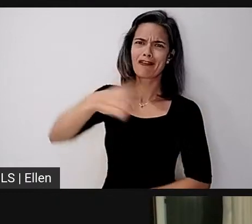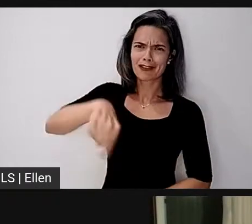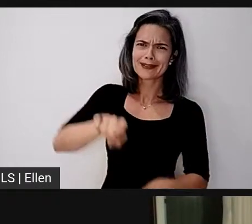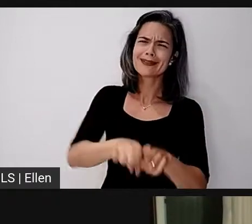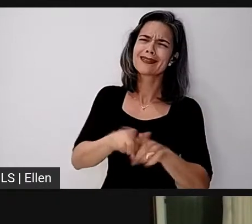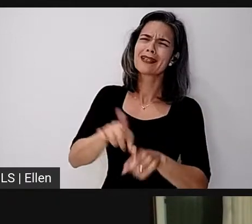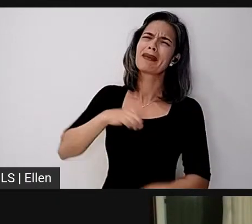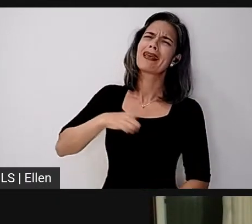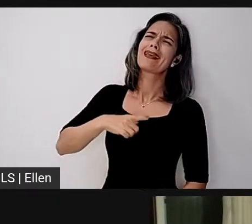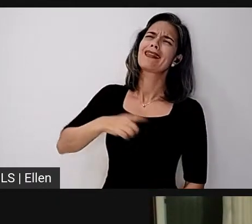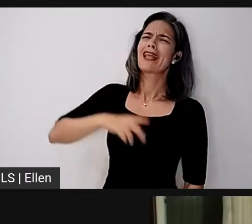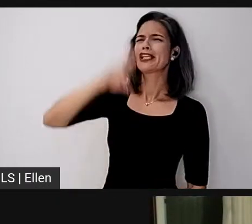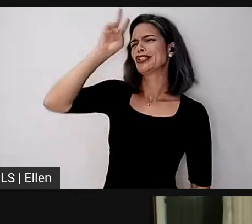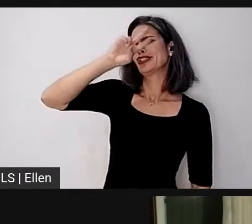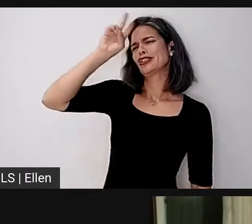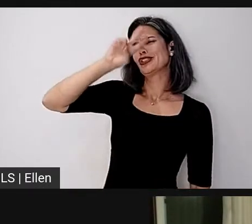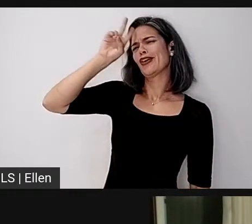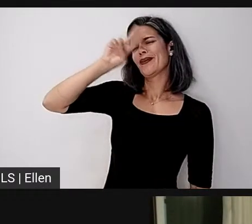materiais pedagógicos.